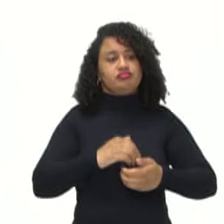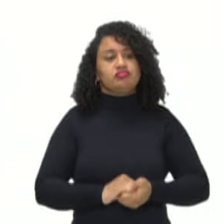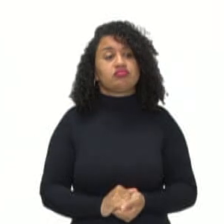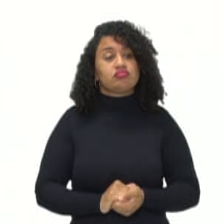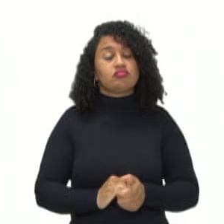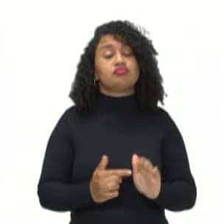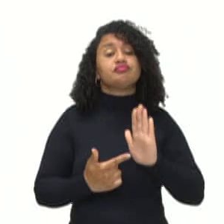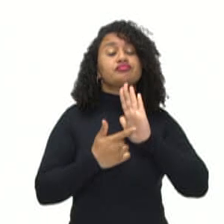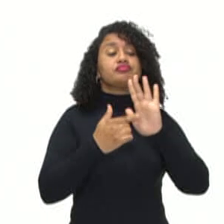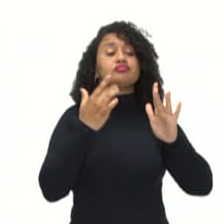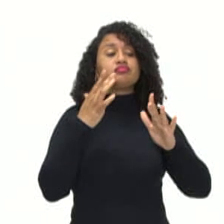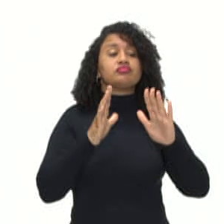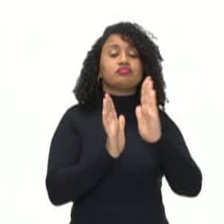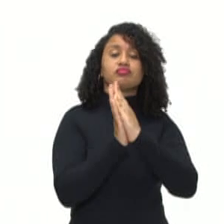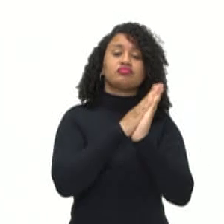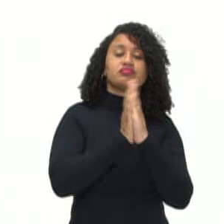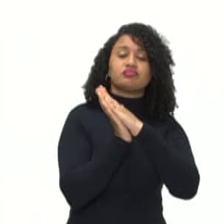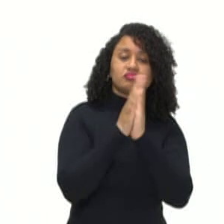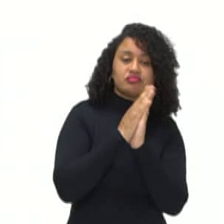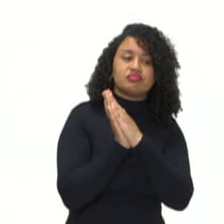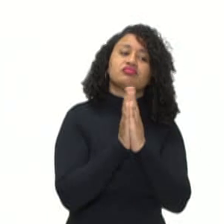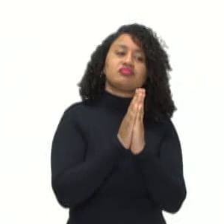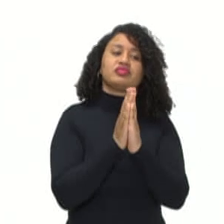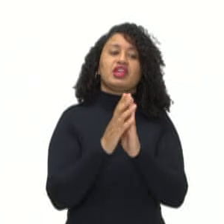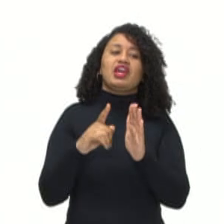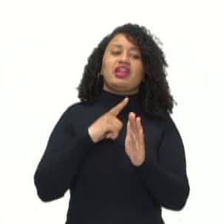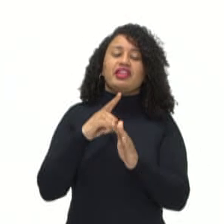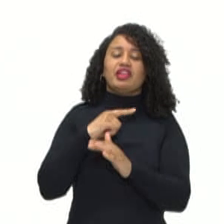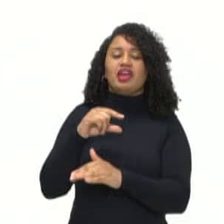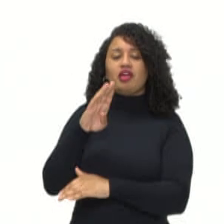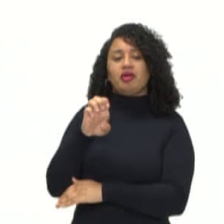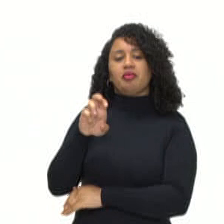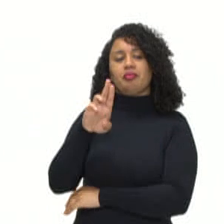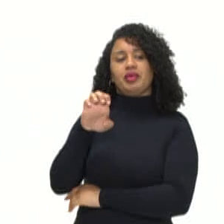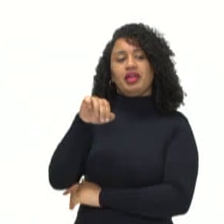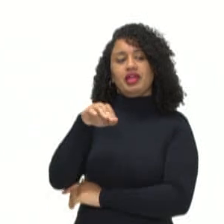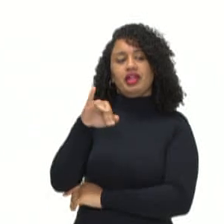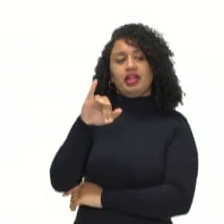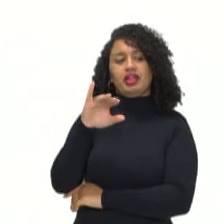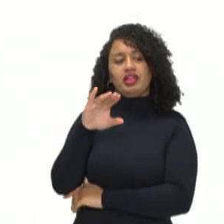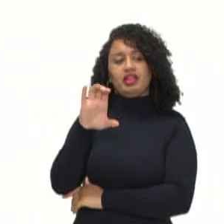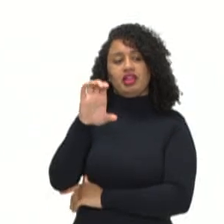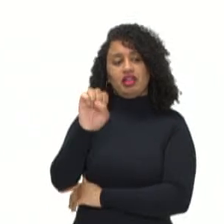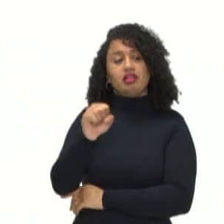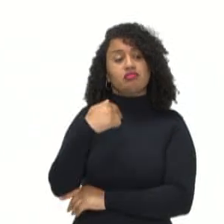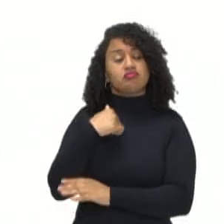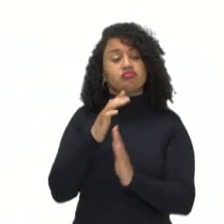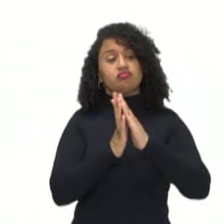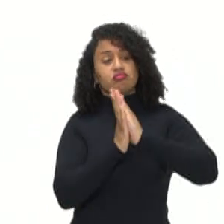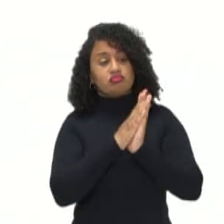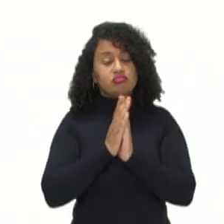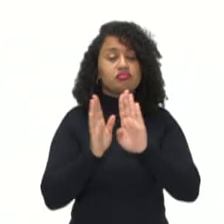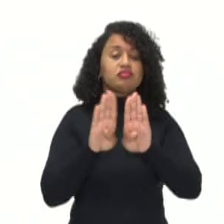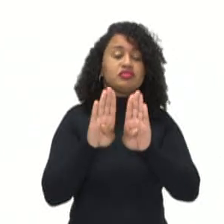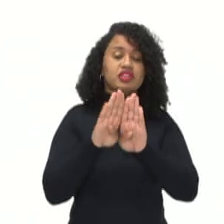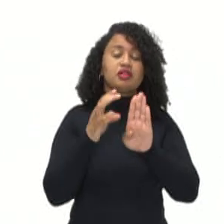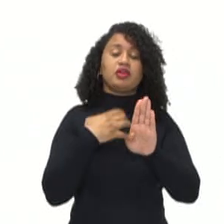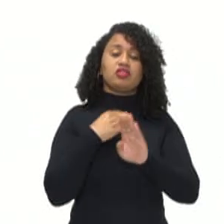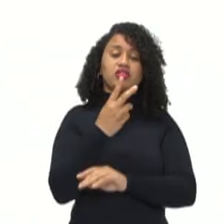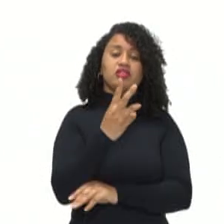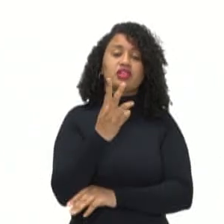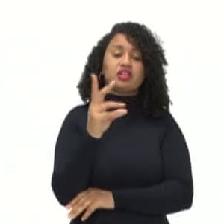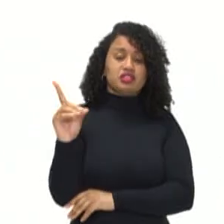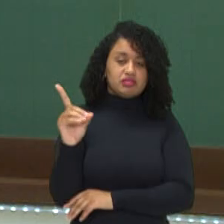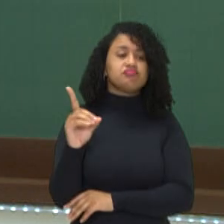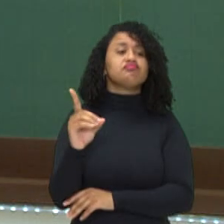Espetáculo de bonecos aqui, o espetáculo Berenices. Então, o boneco é uma forma tridimensional, né? Então, aqui